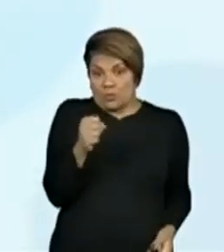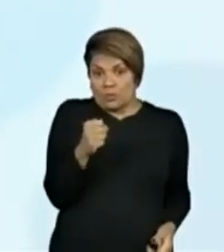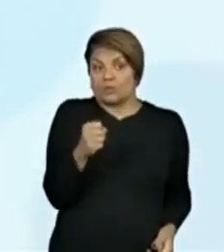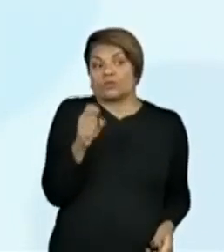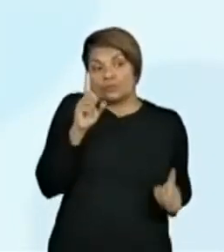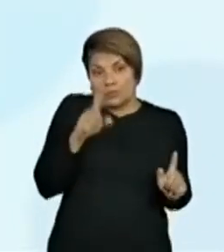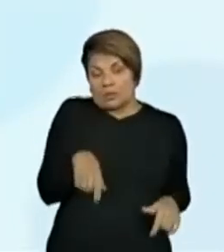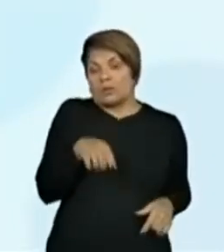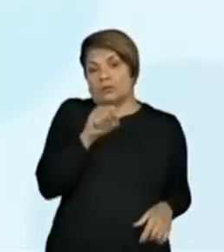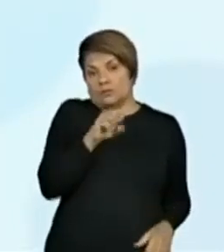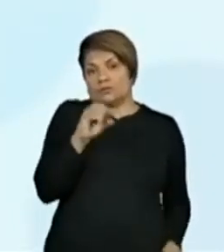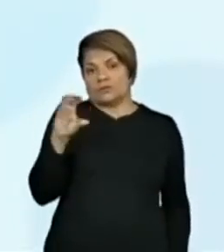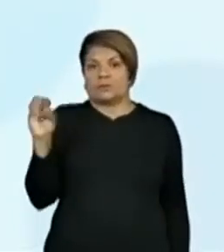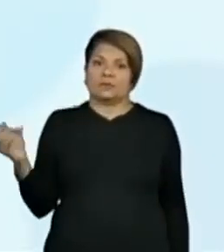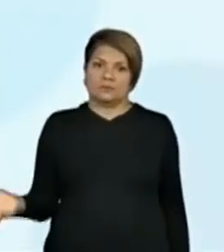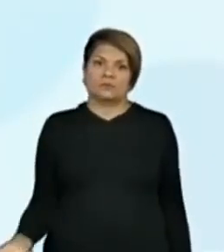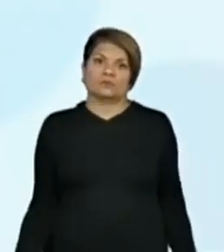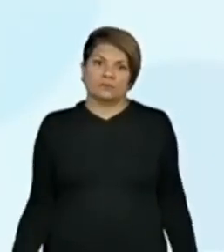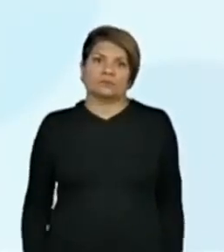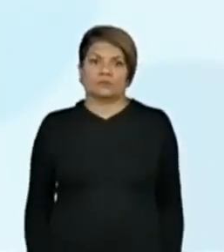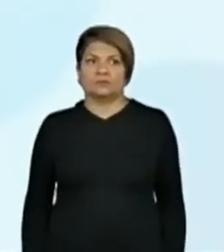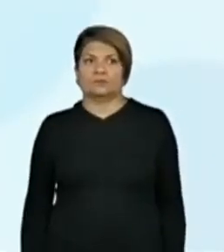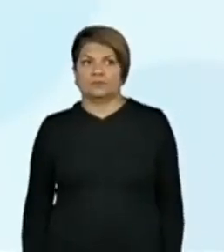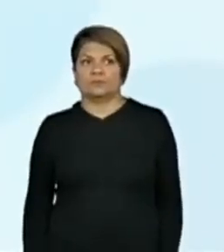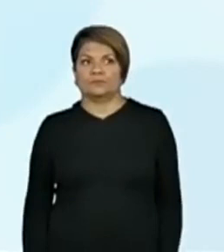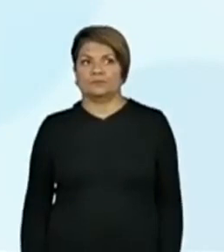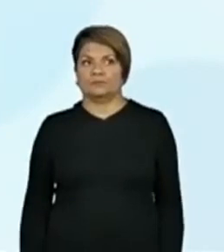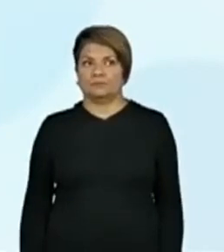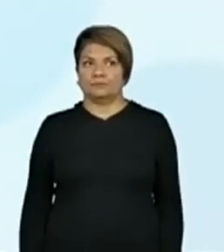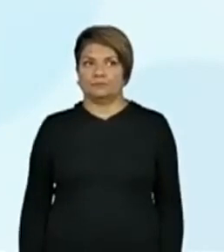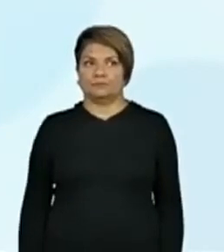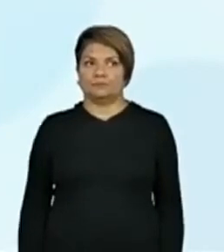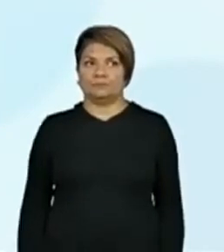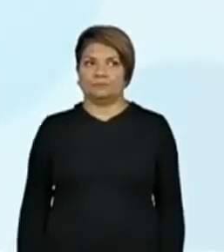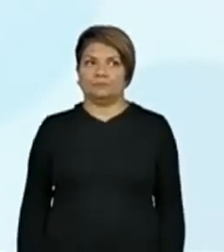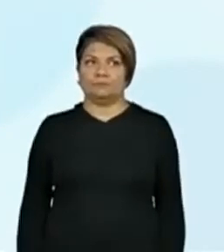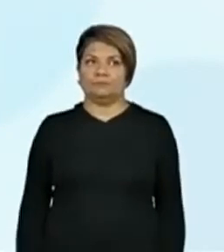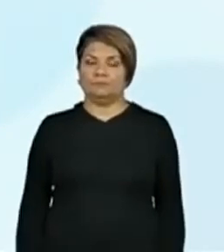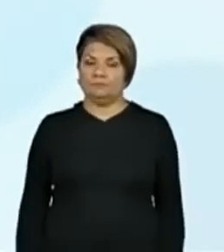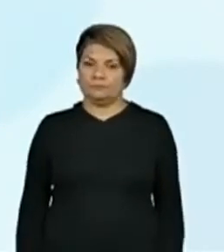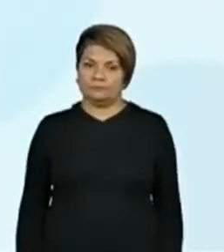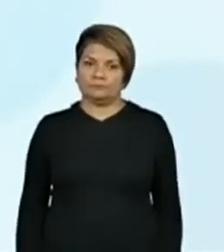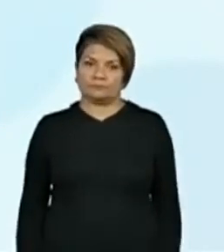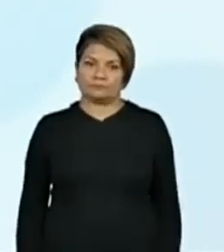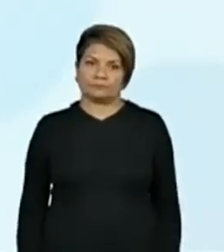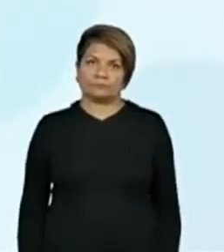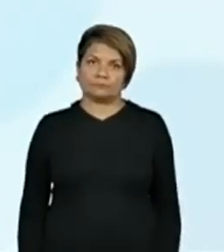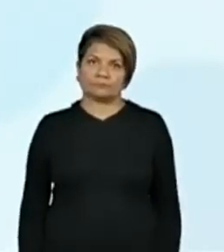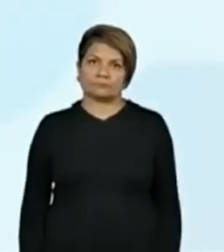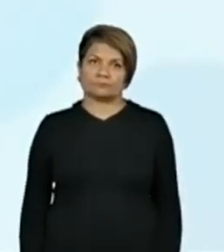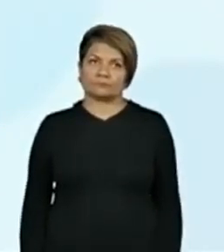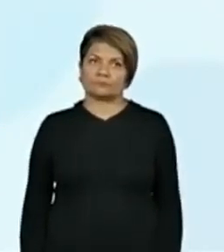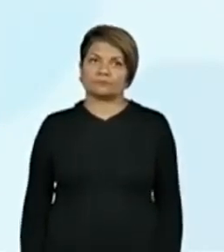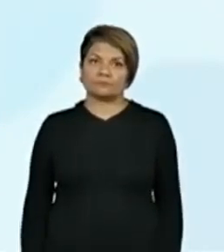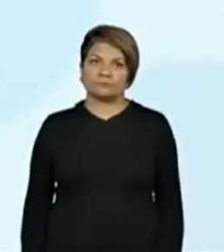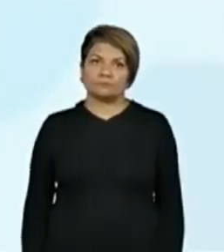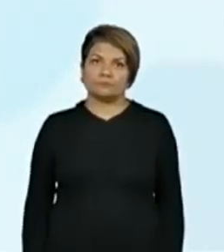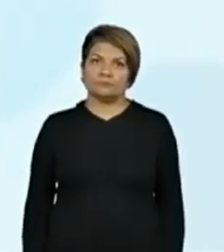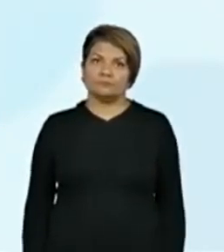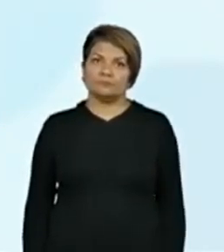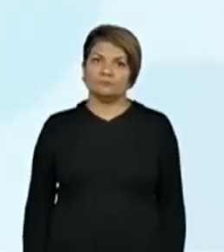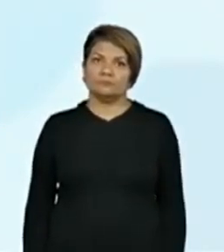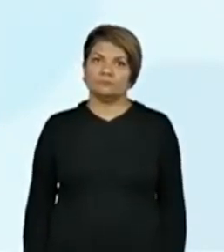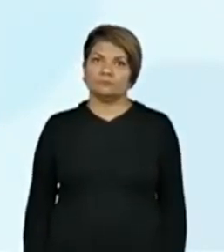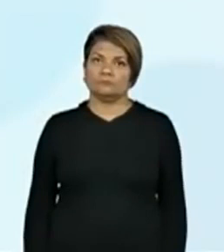vale 800. Nossa, que legal, né? Muda o algarismo de